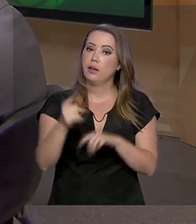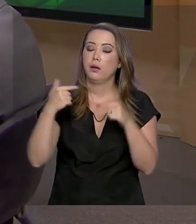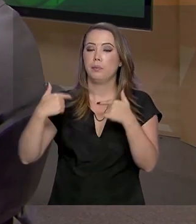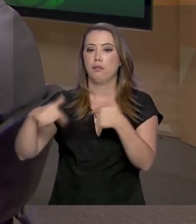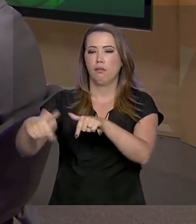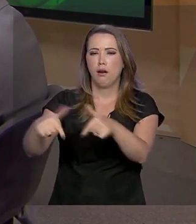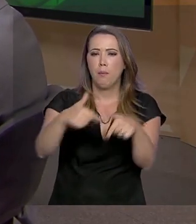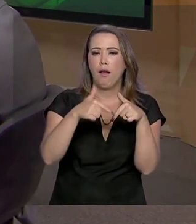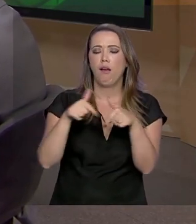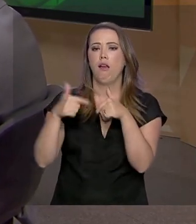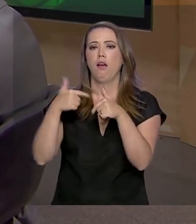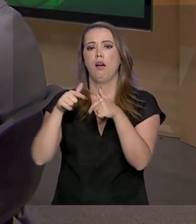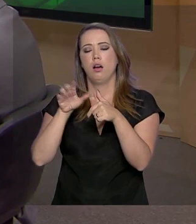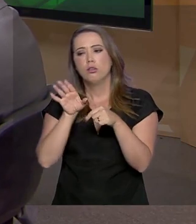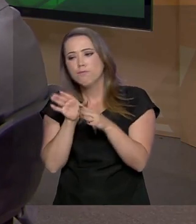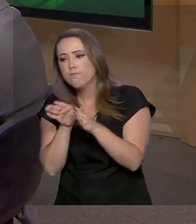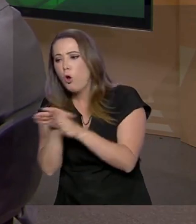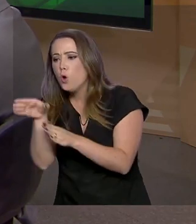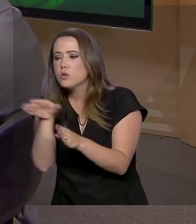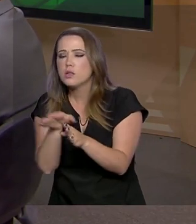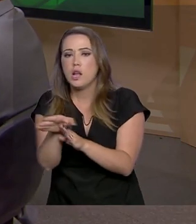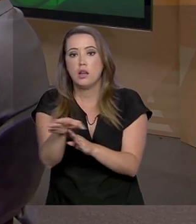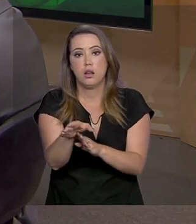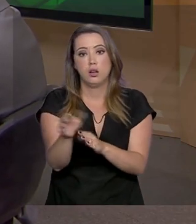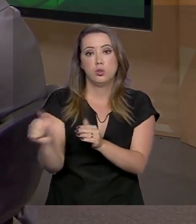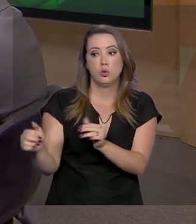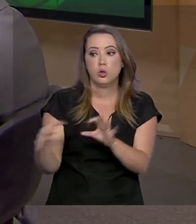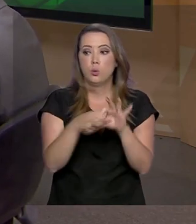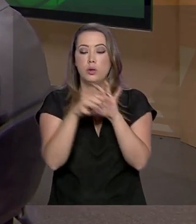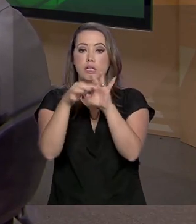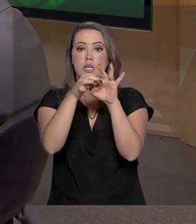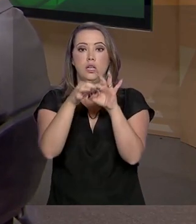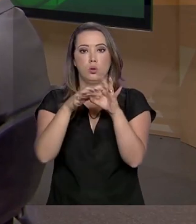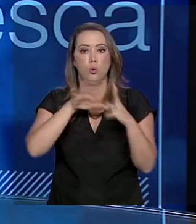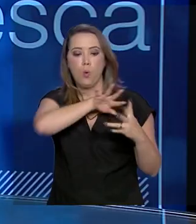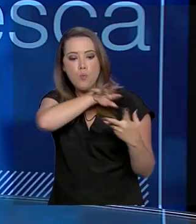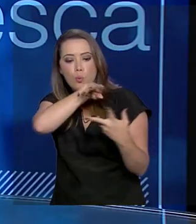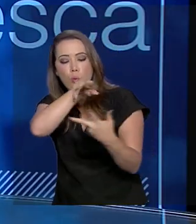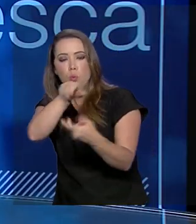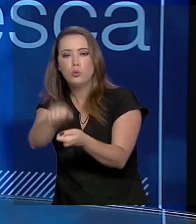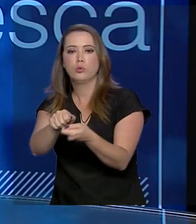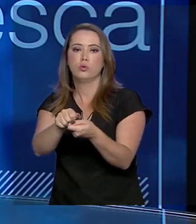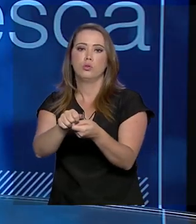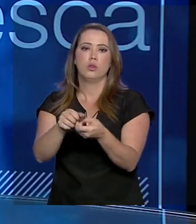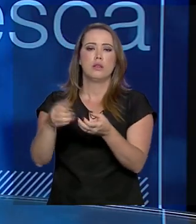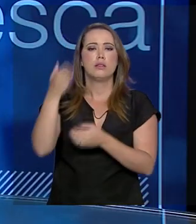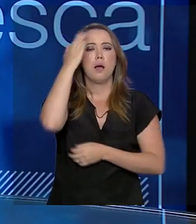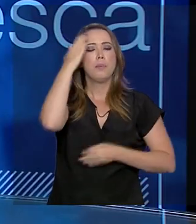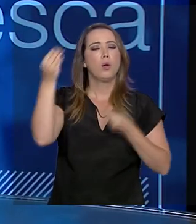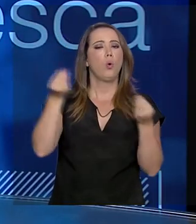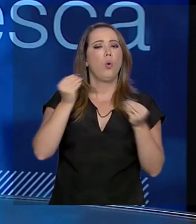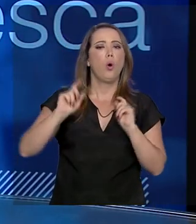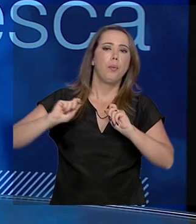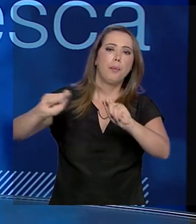sendo pautados e orientando e participando de decisões importantes a nível global na questão do manejo do pescado, na forma de